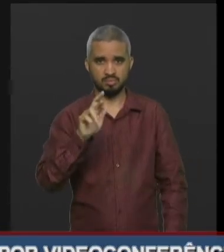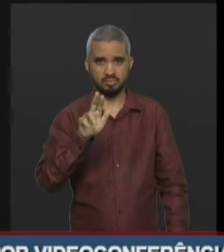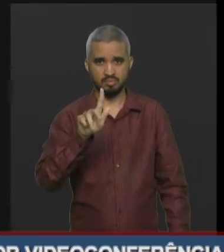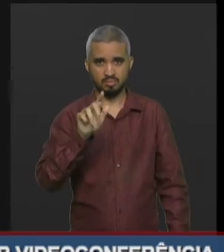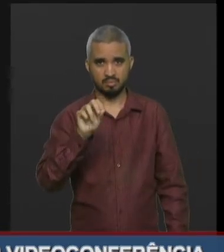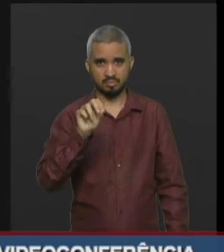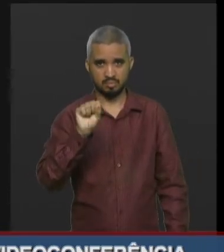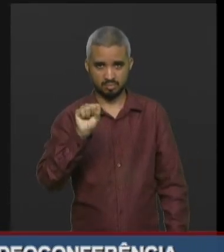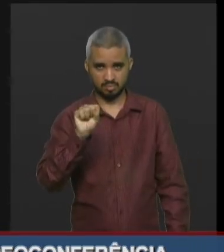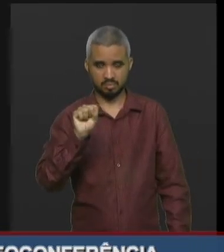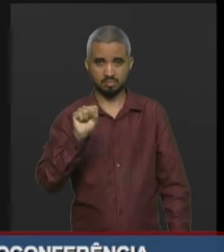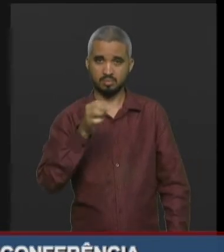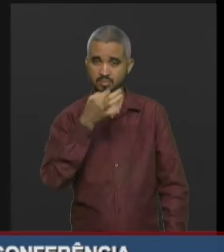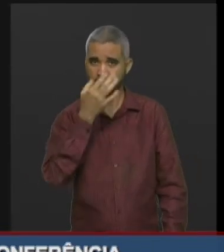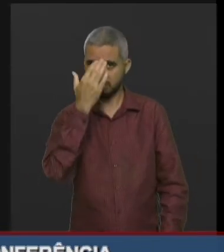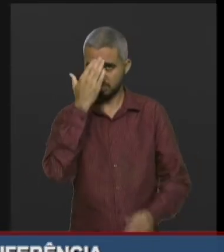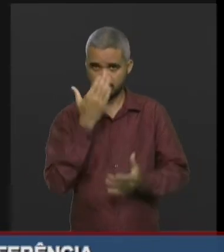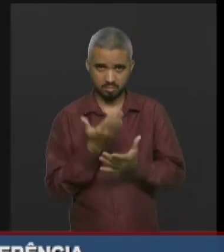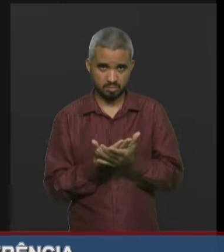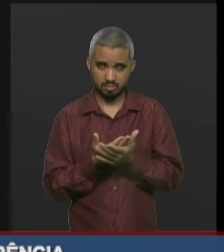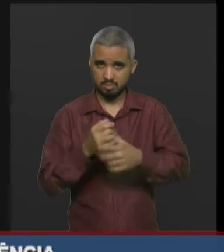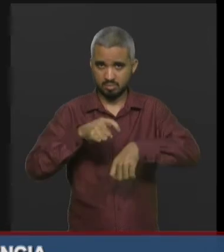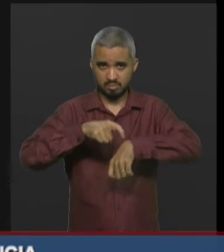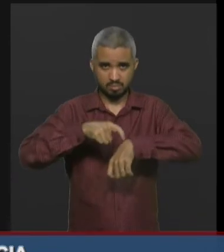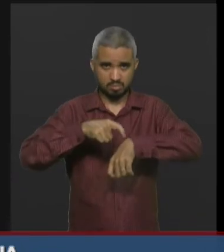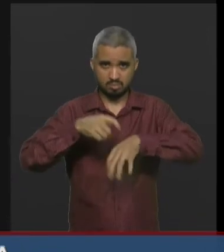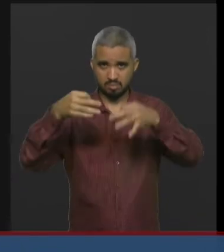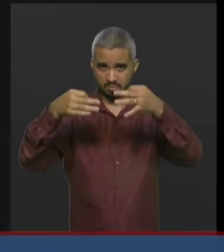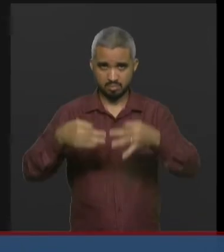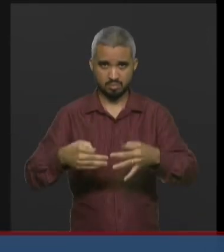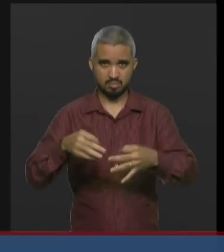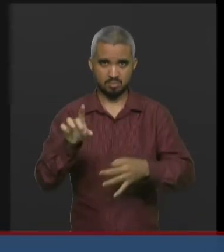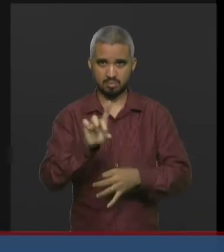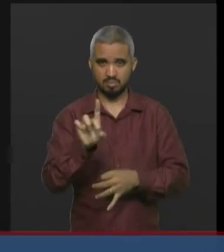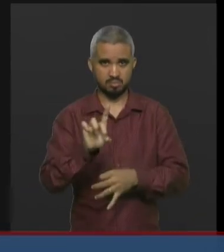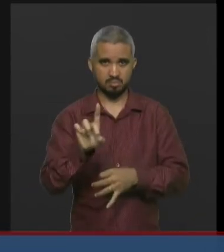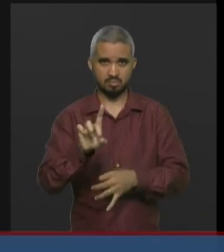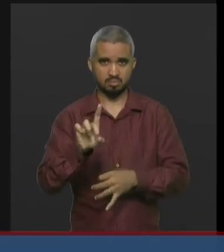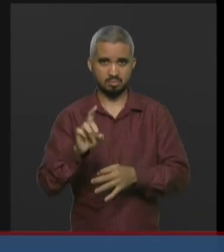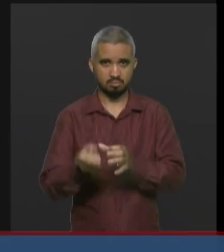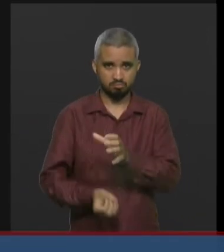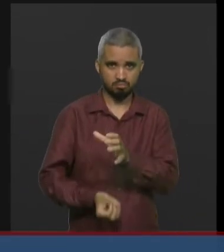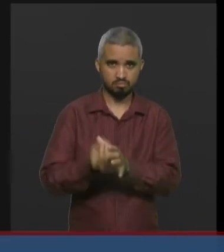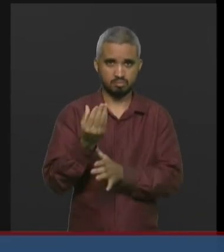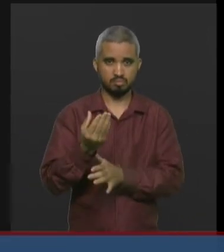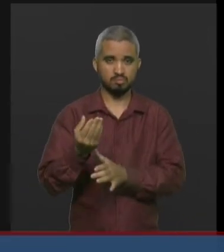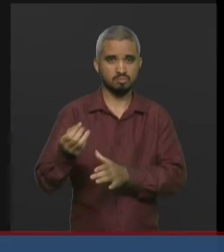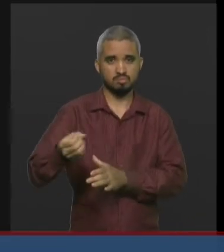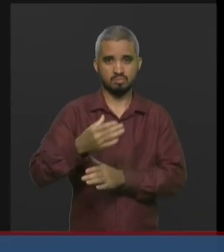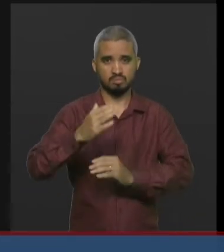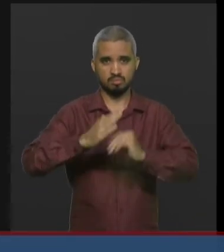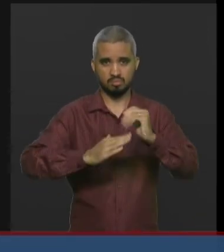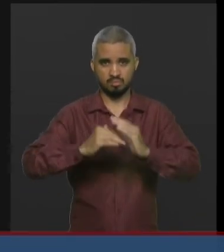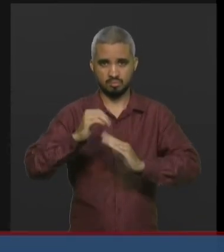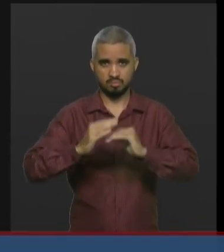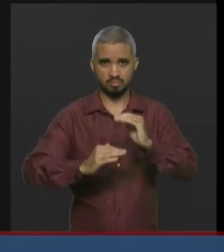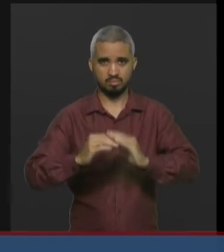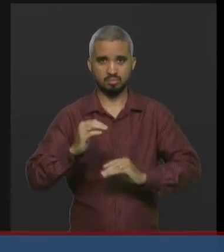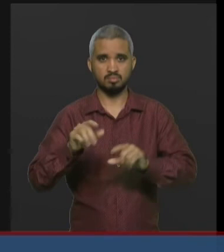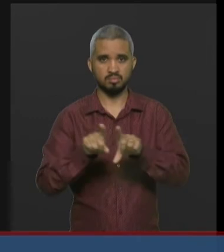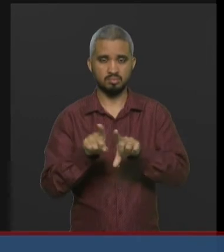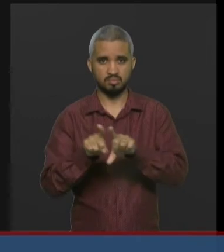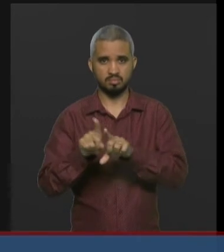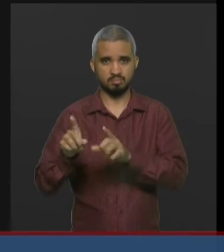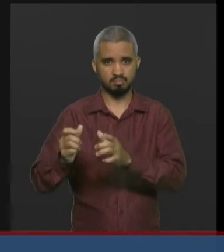Acredito que esse também não seja o momento de nós discutirmos criação de novos cargos e de novos custos para o governo. Então,